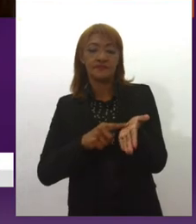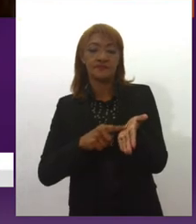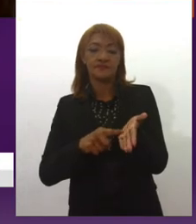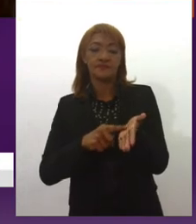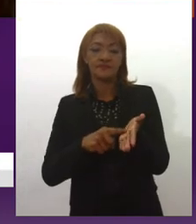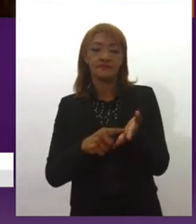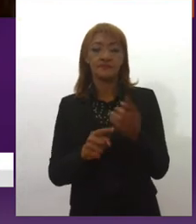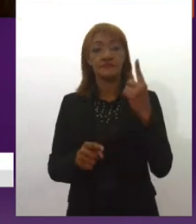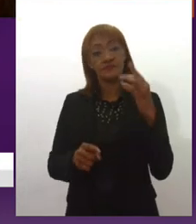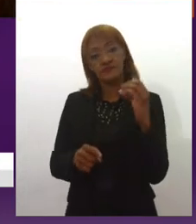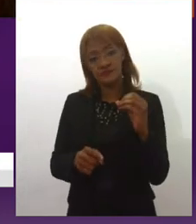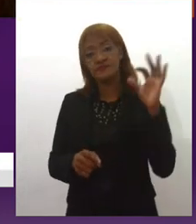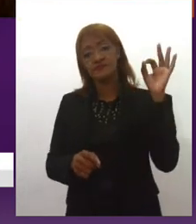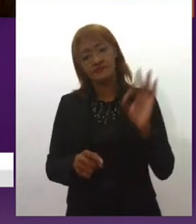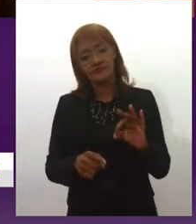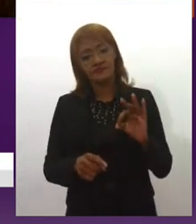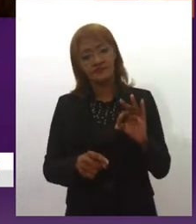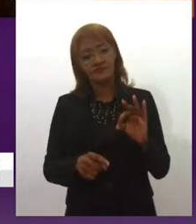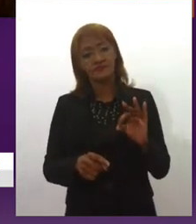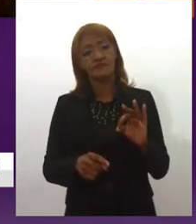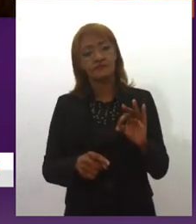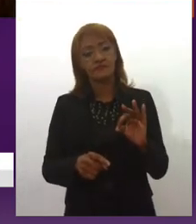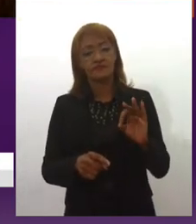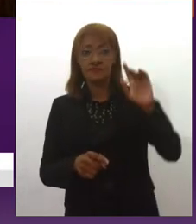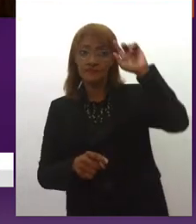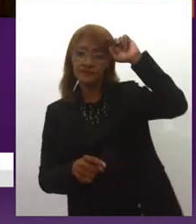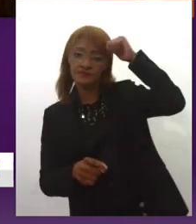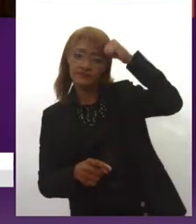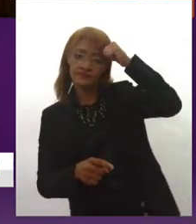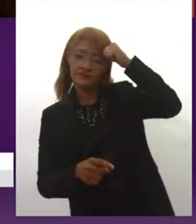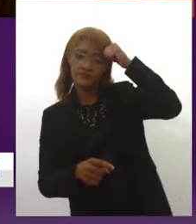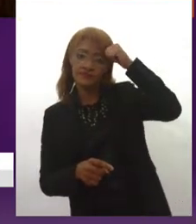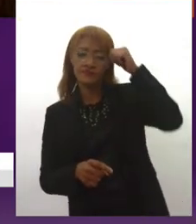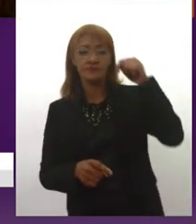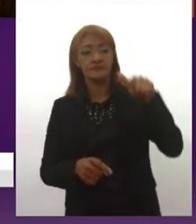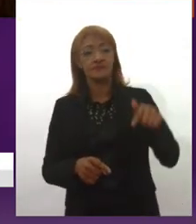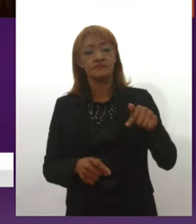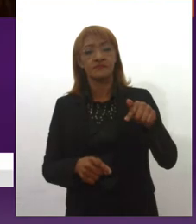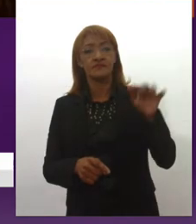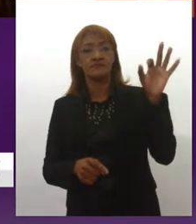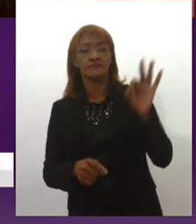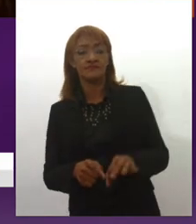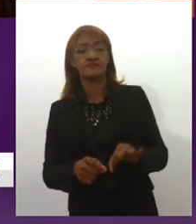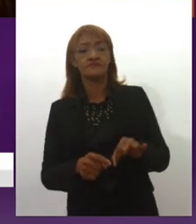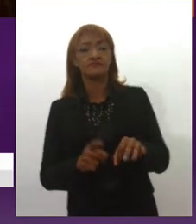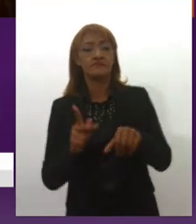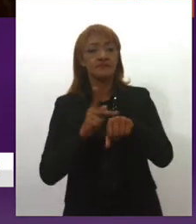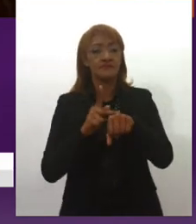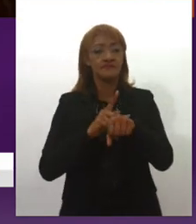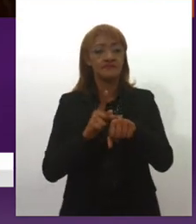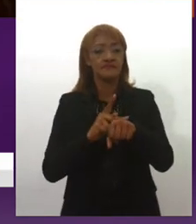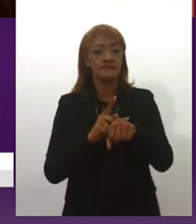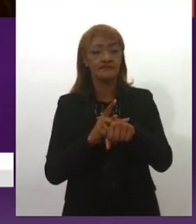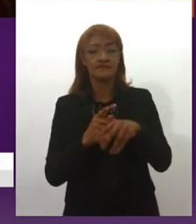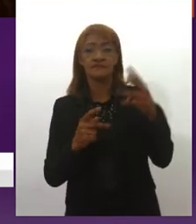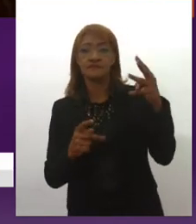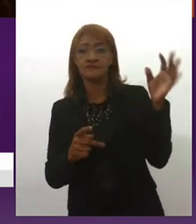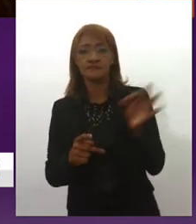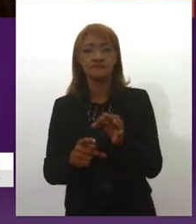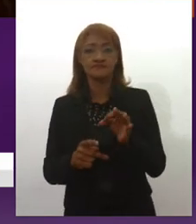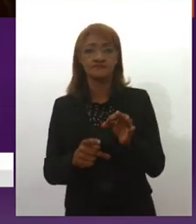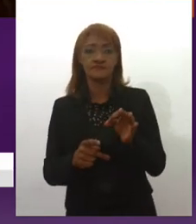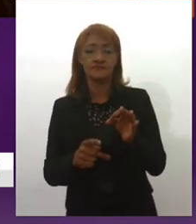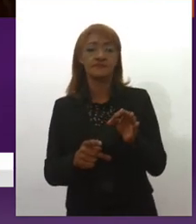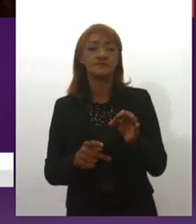10% são mulheres negras, 7% parda e 3% pretas, em quantidade, duas mulheres